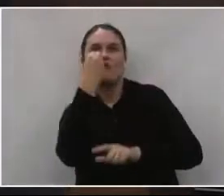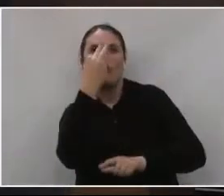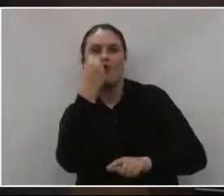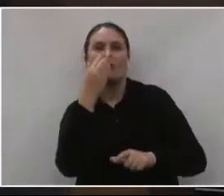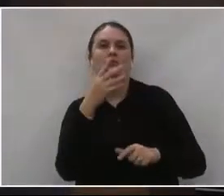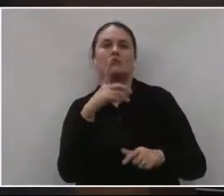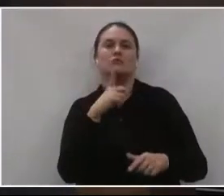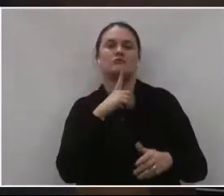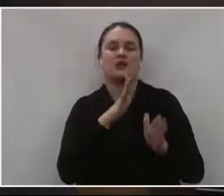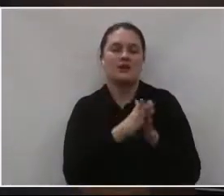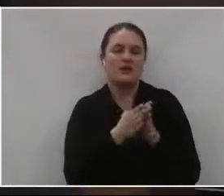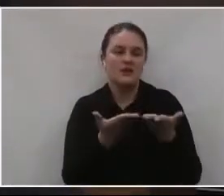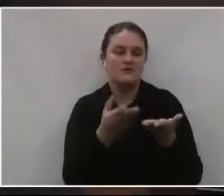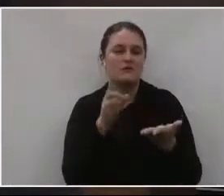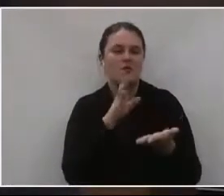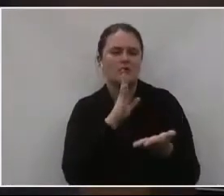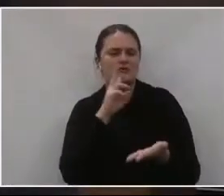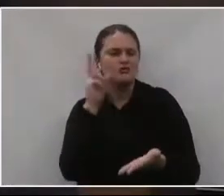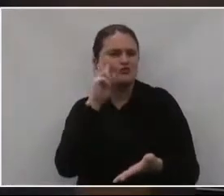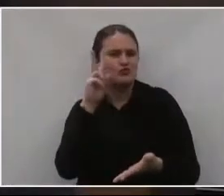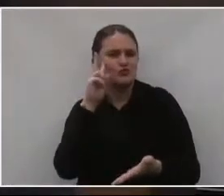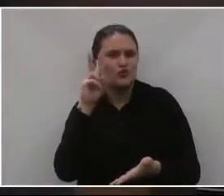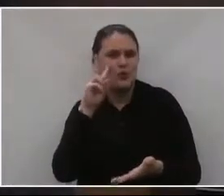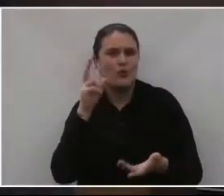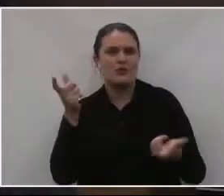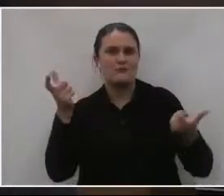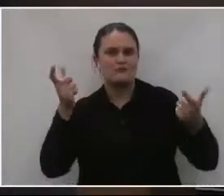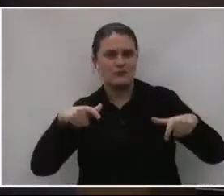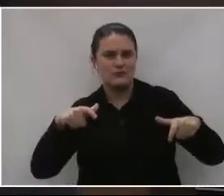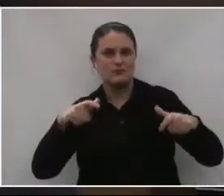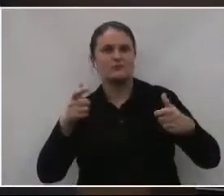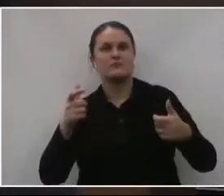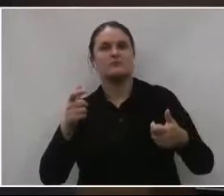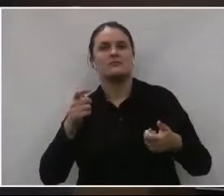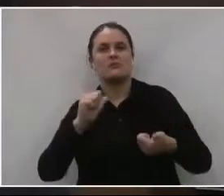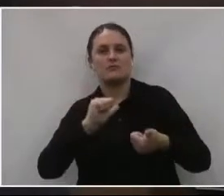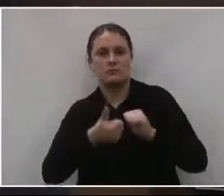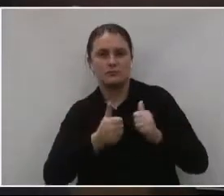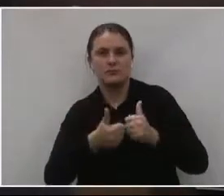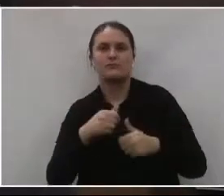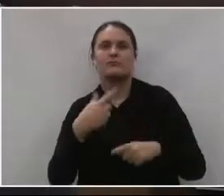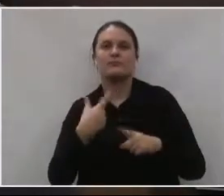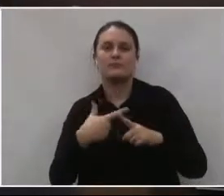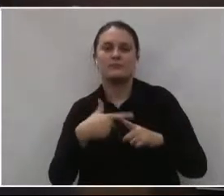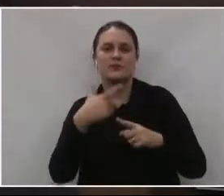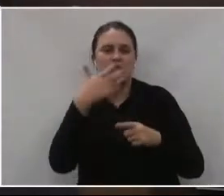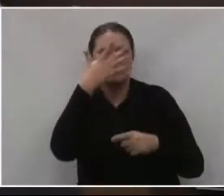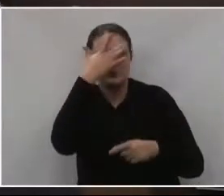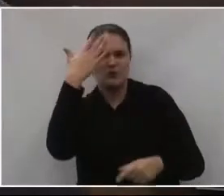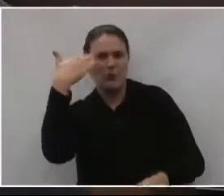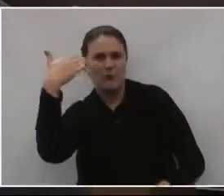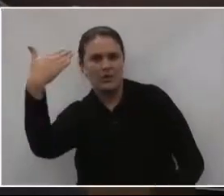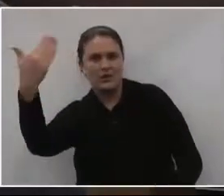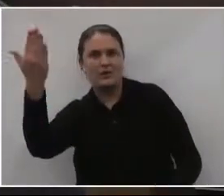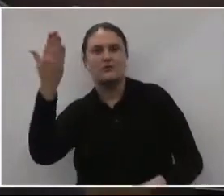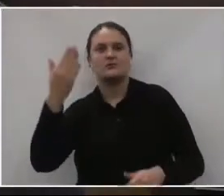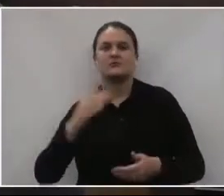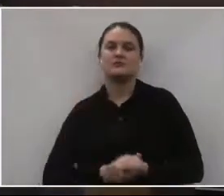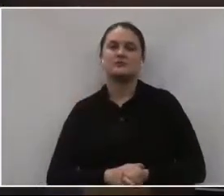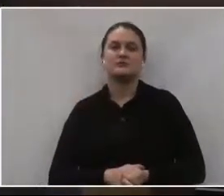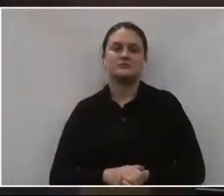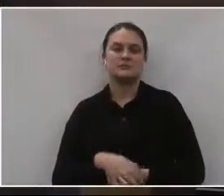fizeram parte da nossa história, da nossa grande história do futebol amador. Muitos deles serão homenageados, né?